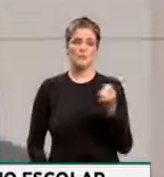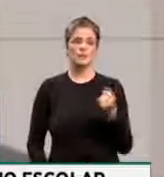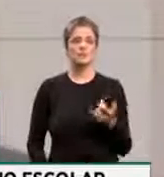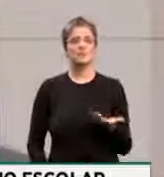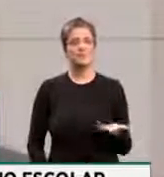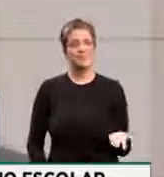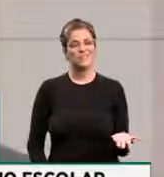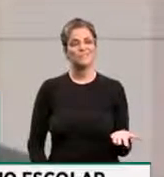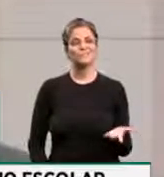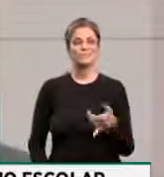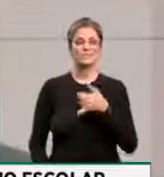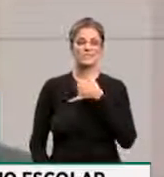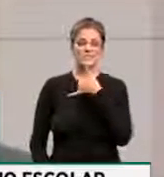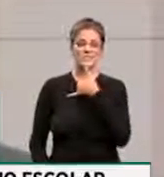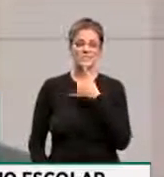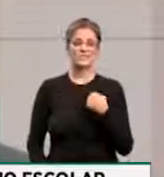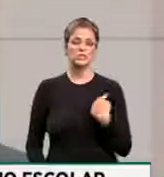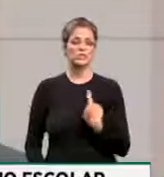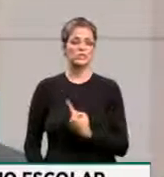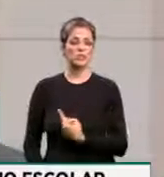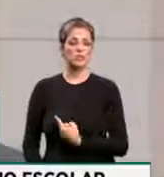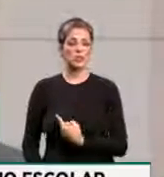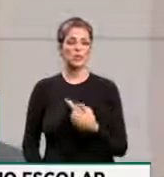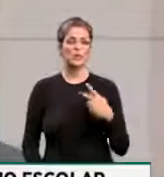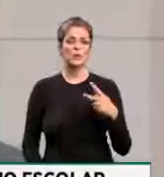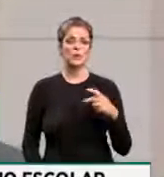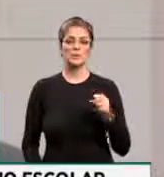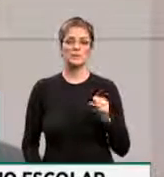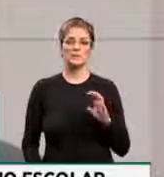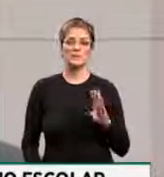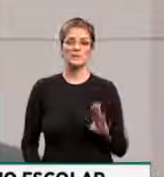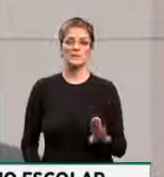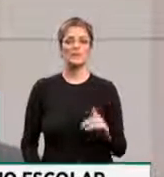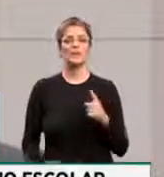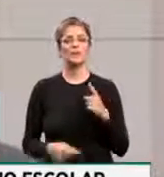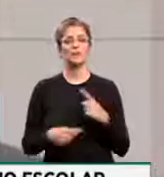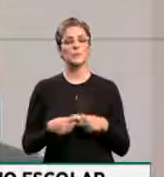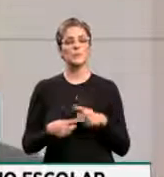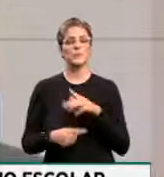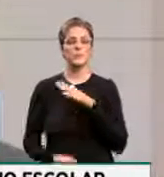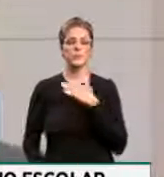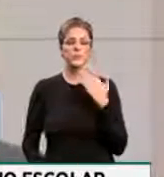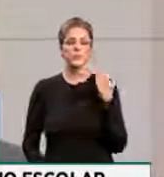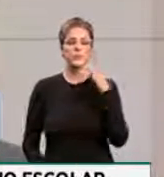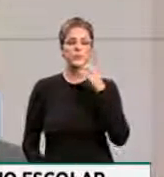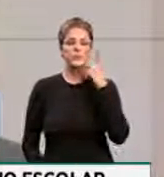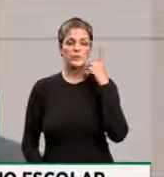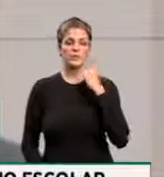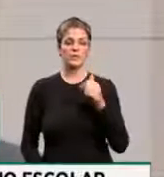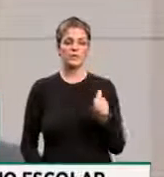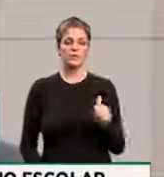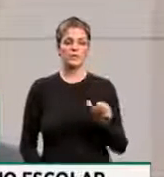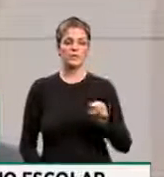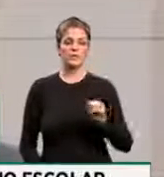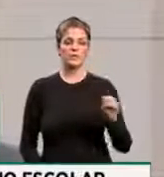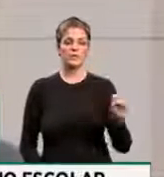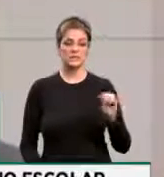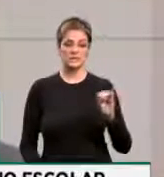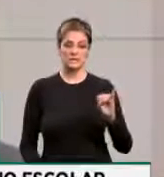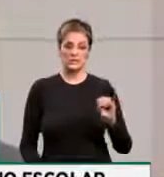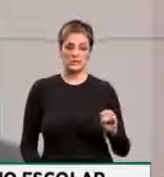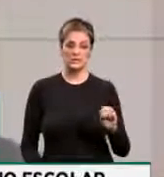pesar de toda a bancada do PSB pelo falecimento do deputado Assis Carvalho. Nós queremos